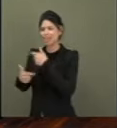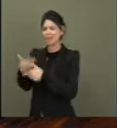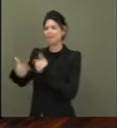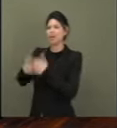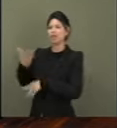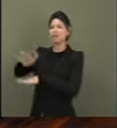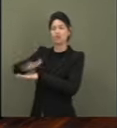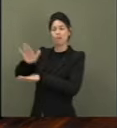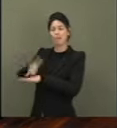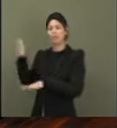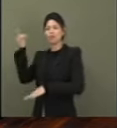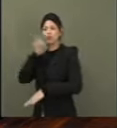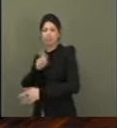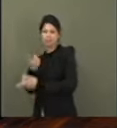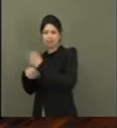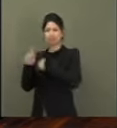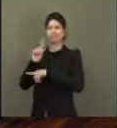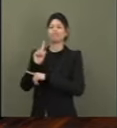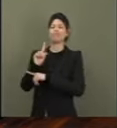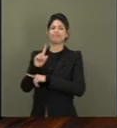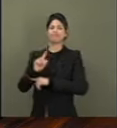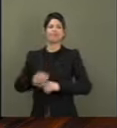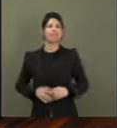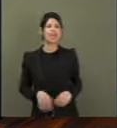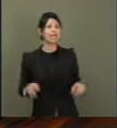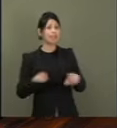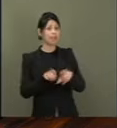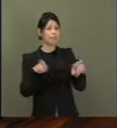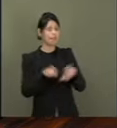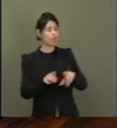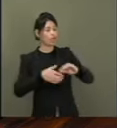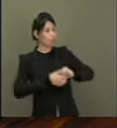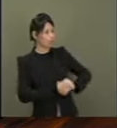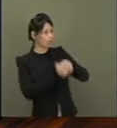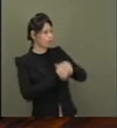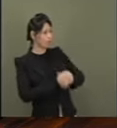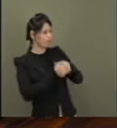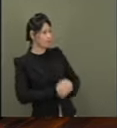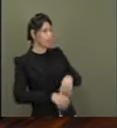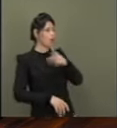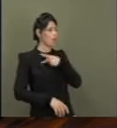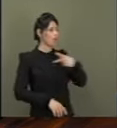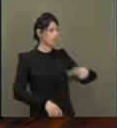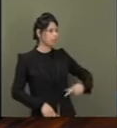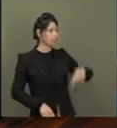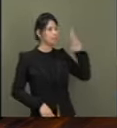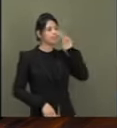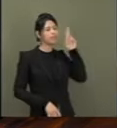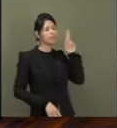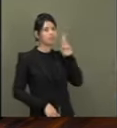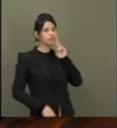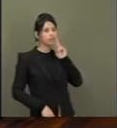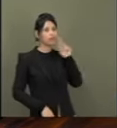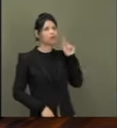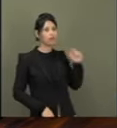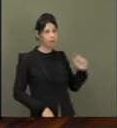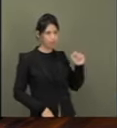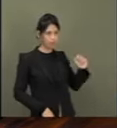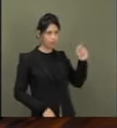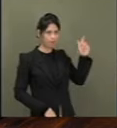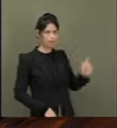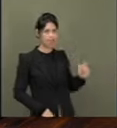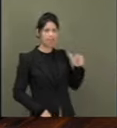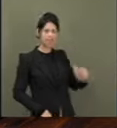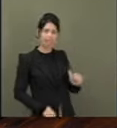acontecer. Quero cumprimentar também o presidente dessa Casa, senador Rodrigo